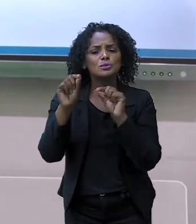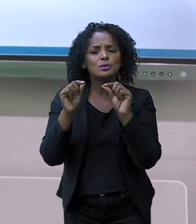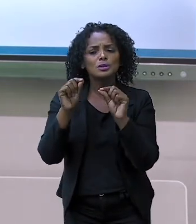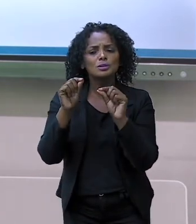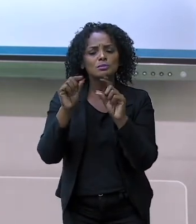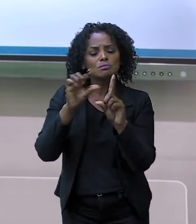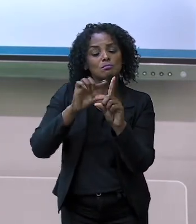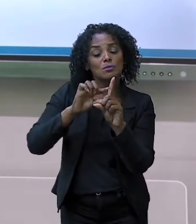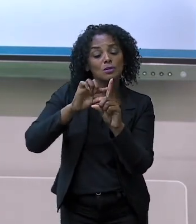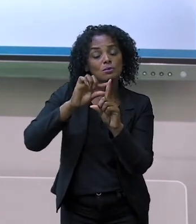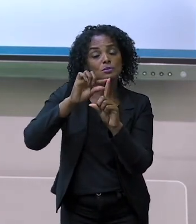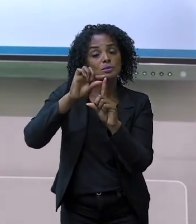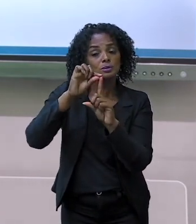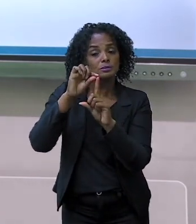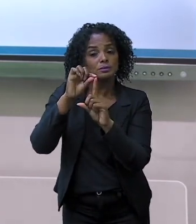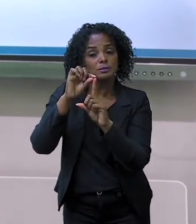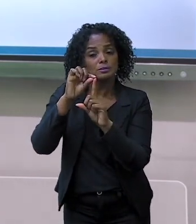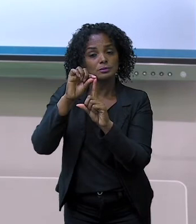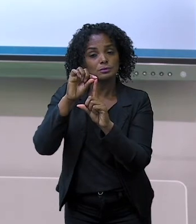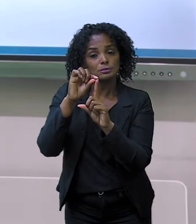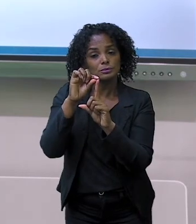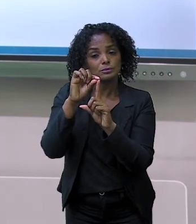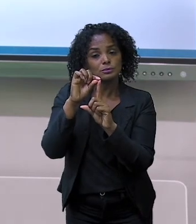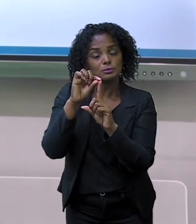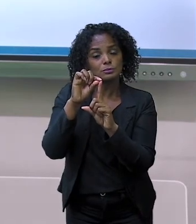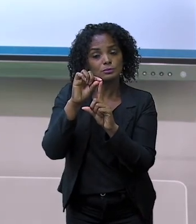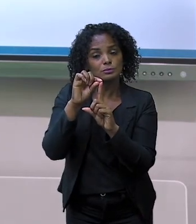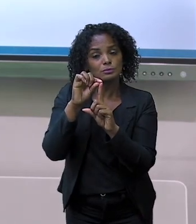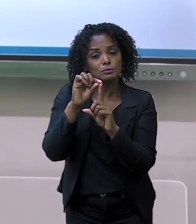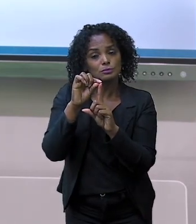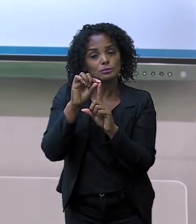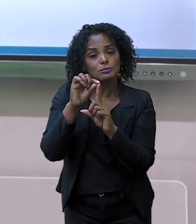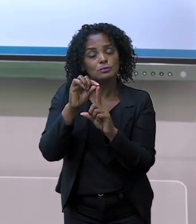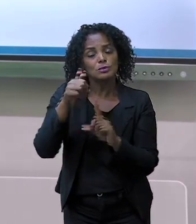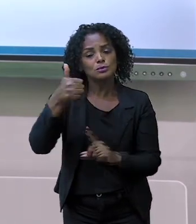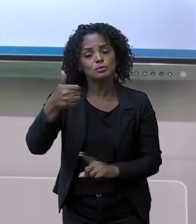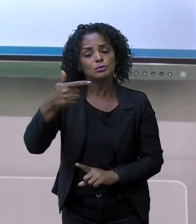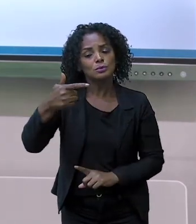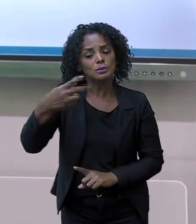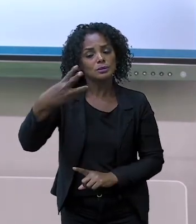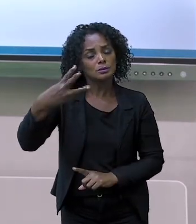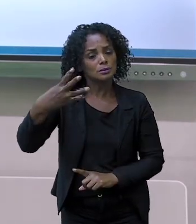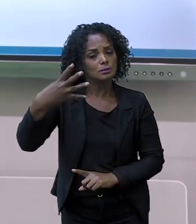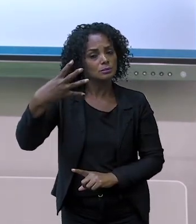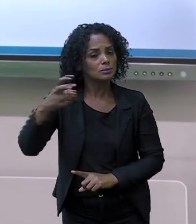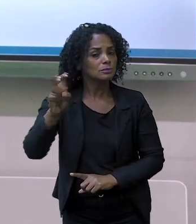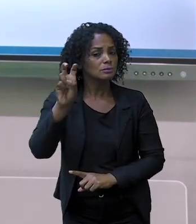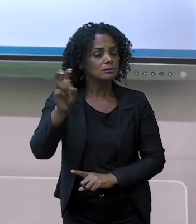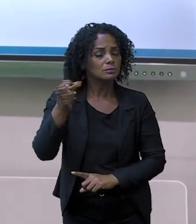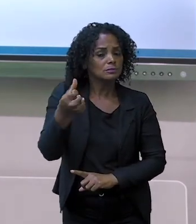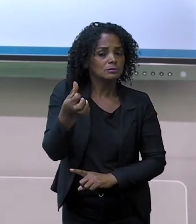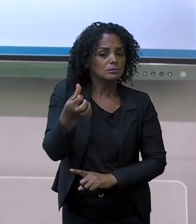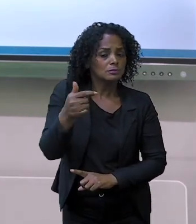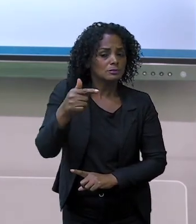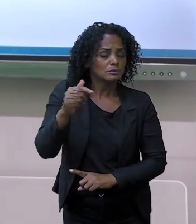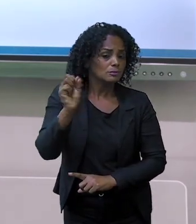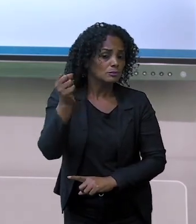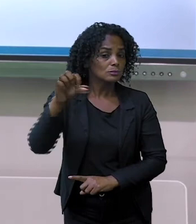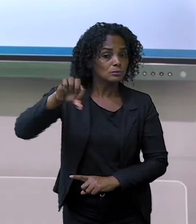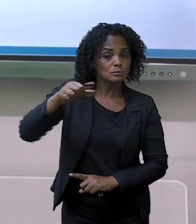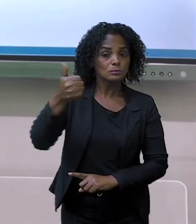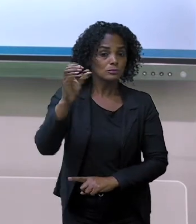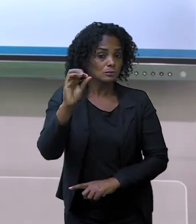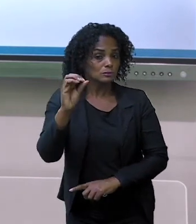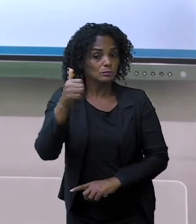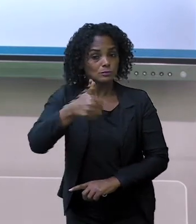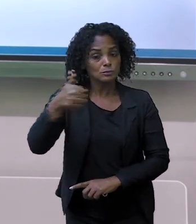que a gente vai representar isso aqui? Vamos contar? Um, dois, três, quatro, cinco, seis, sete, oito,